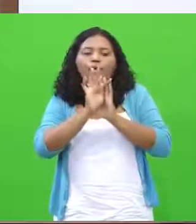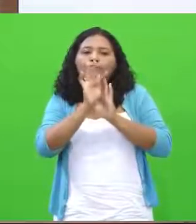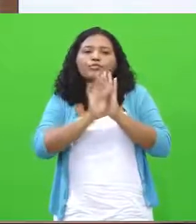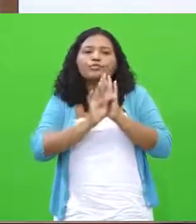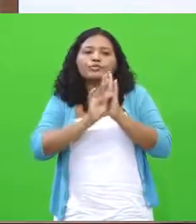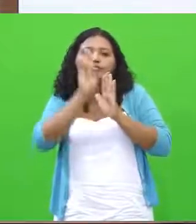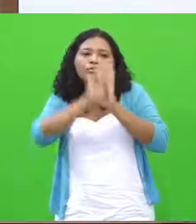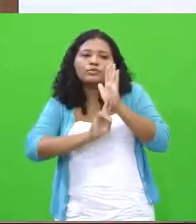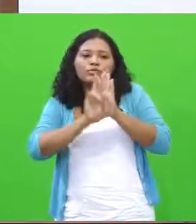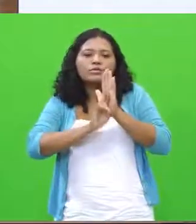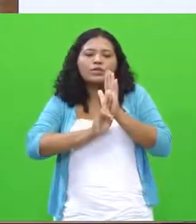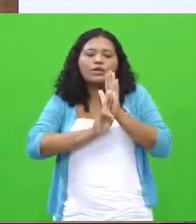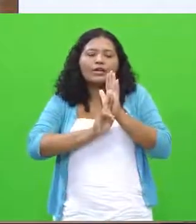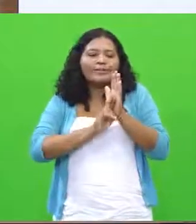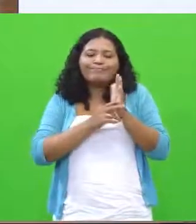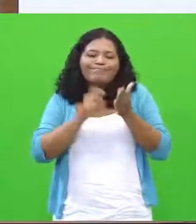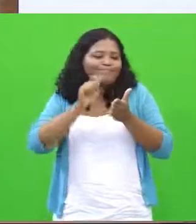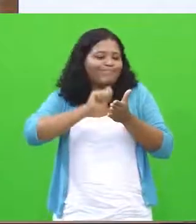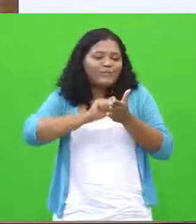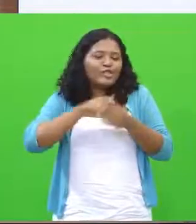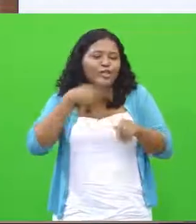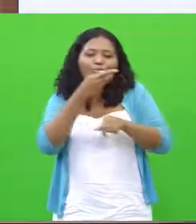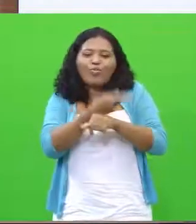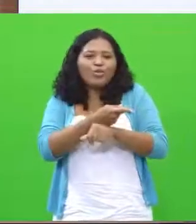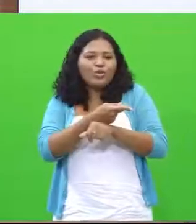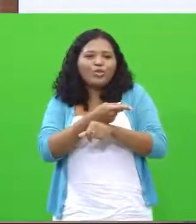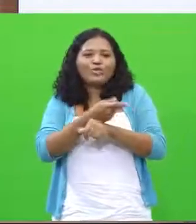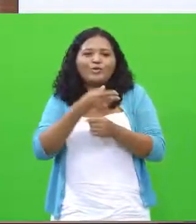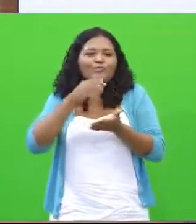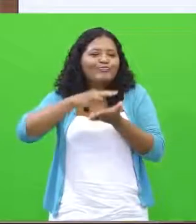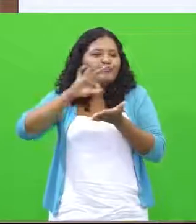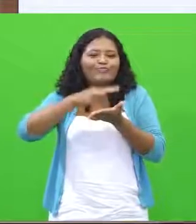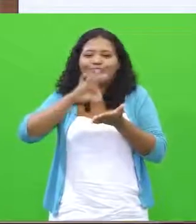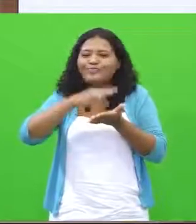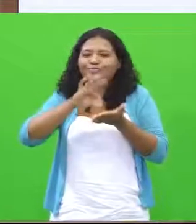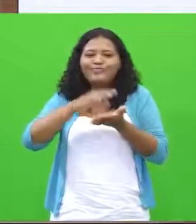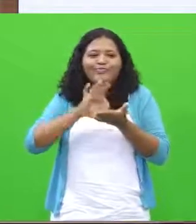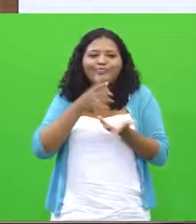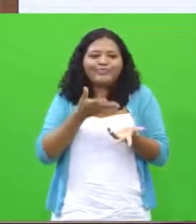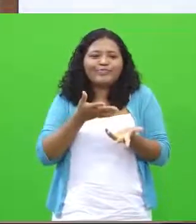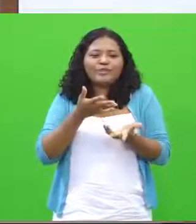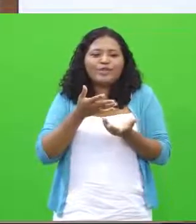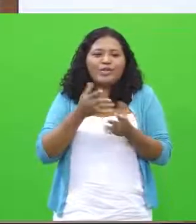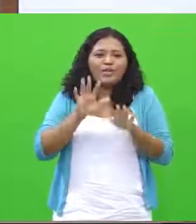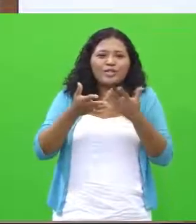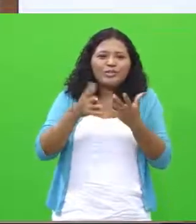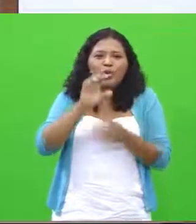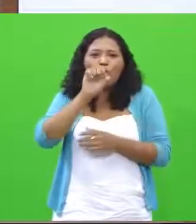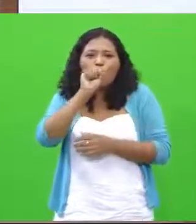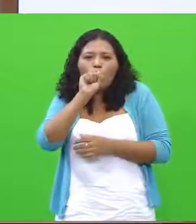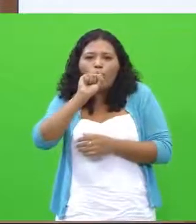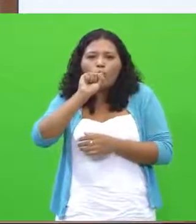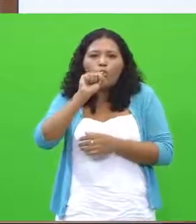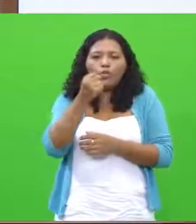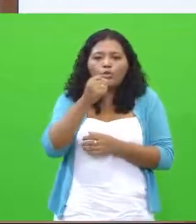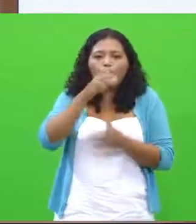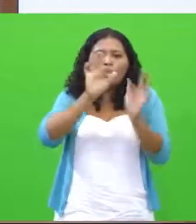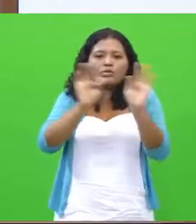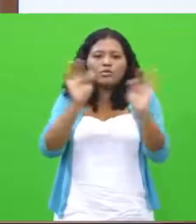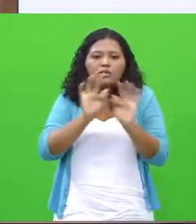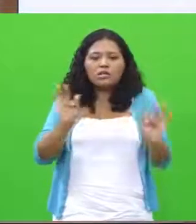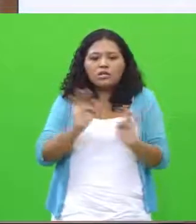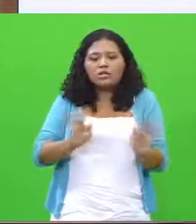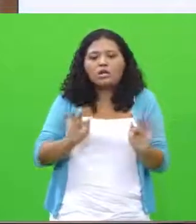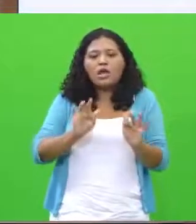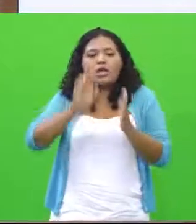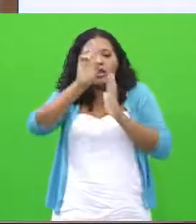Não vai ser corrigida. Só vai ser corrigida se tiver no mínimo, pelo menos, oito linhas escritas sem quaisquer cópias dos